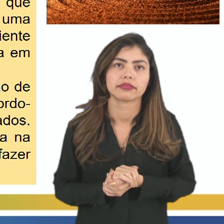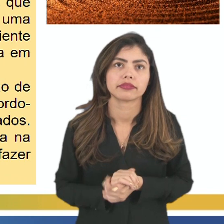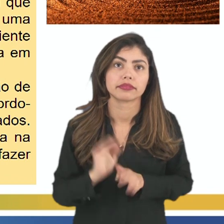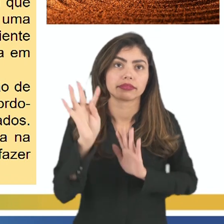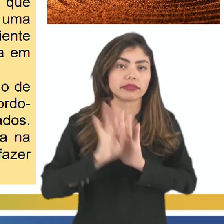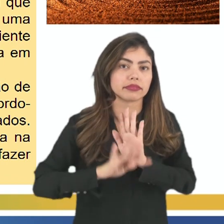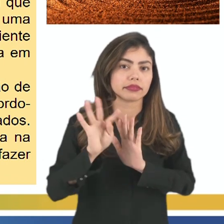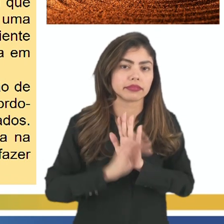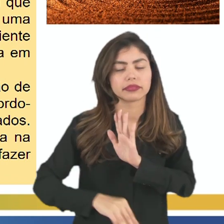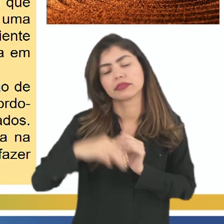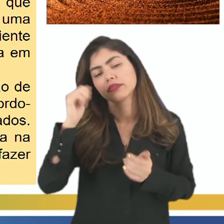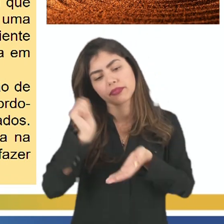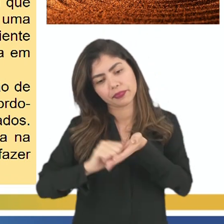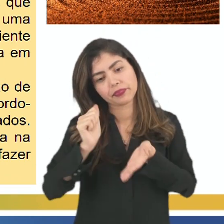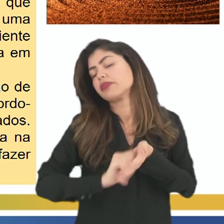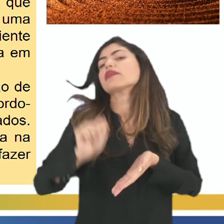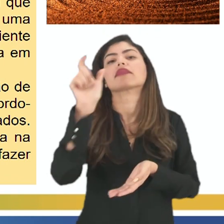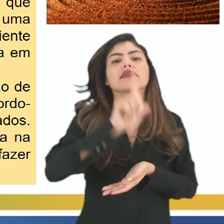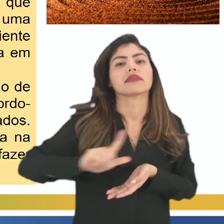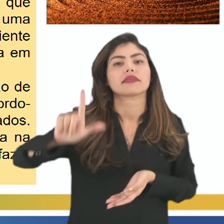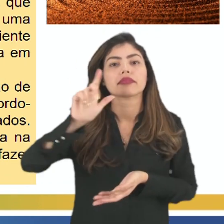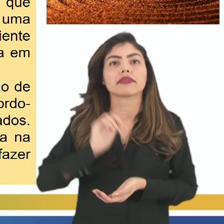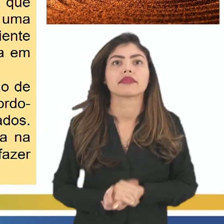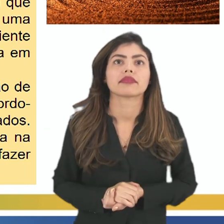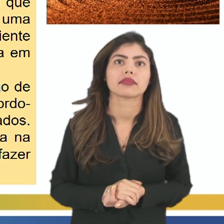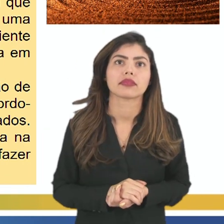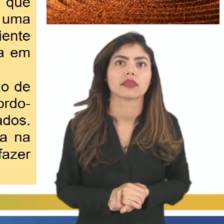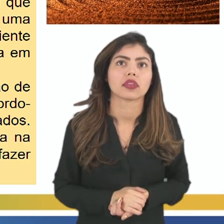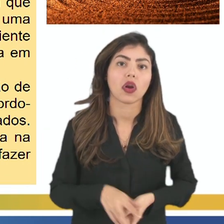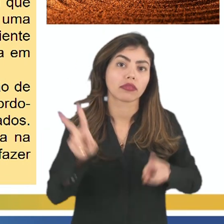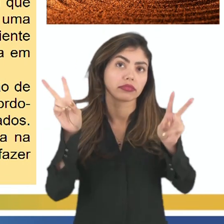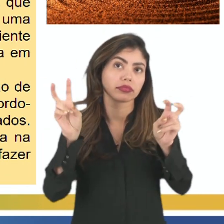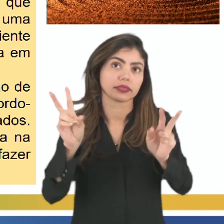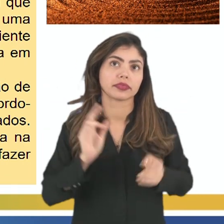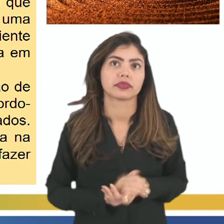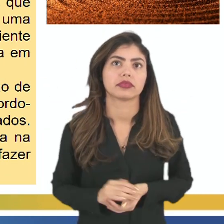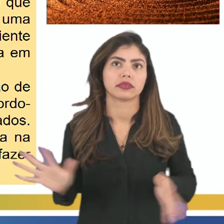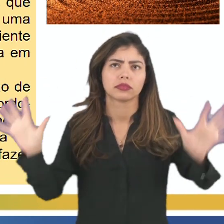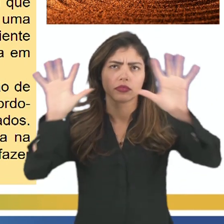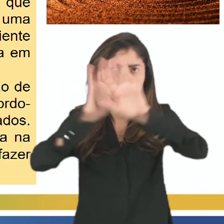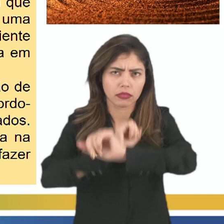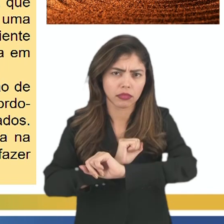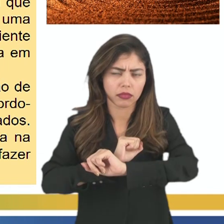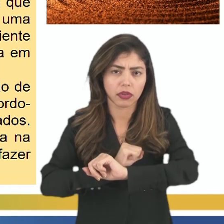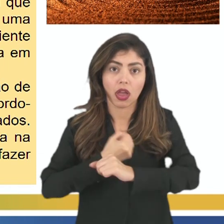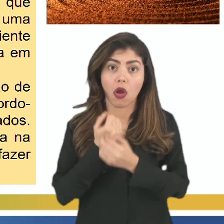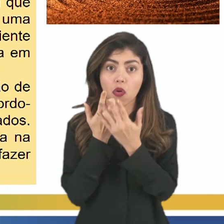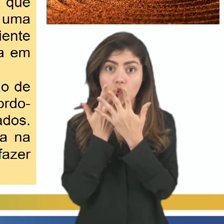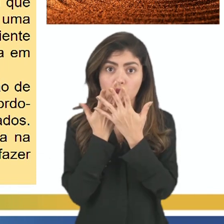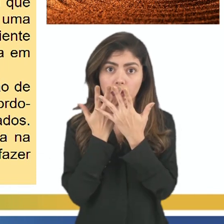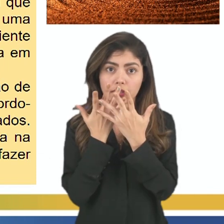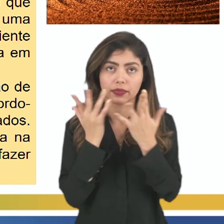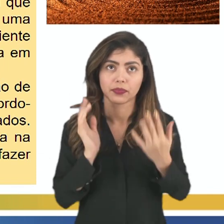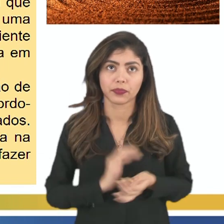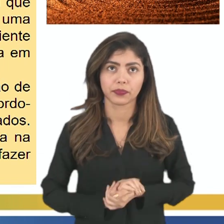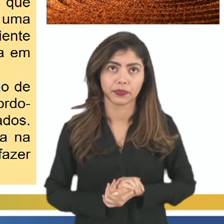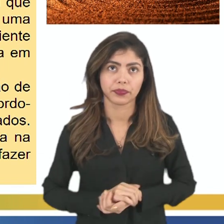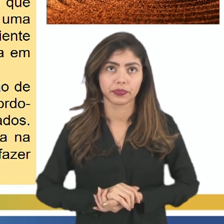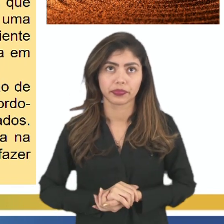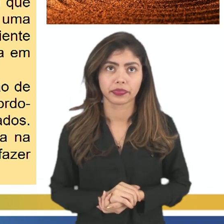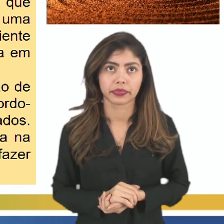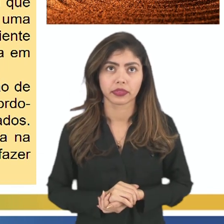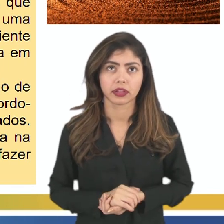aí um texto, uma memória literária, cujo título é Da escuridão para o colorido.